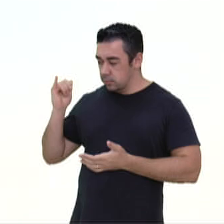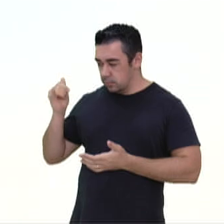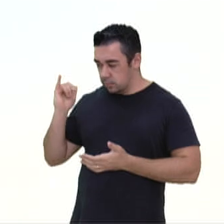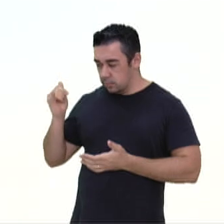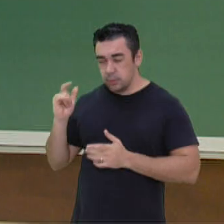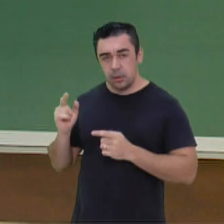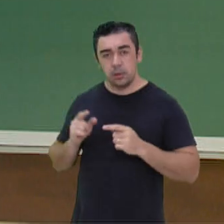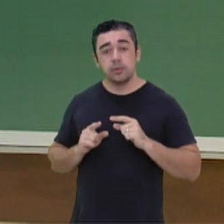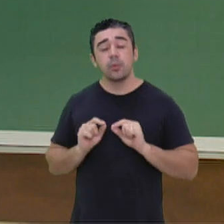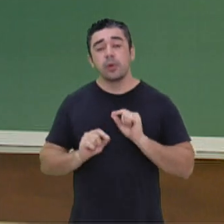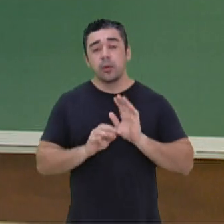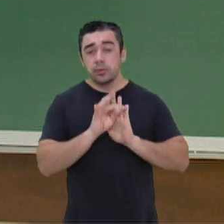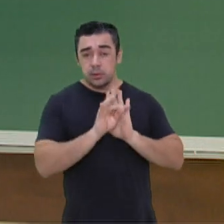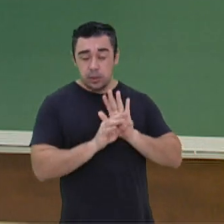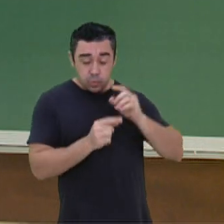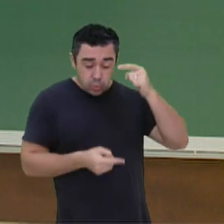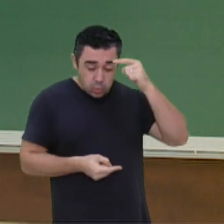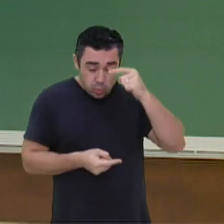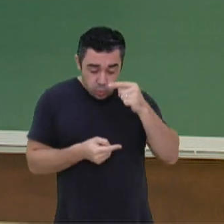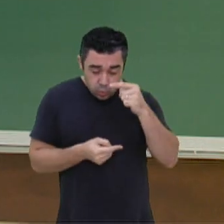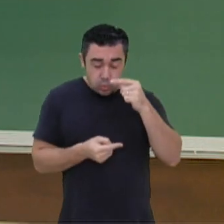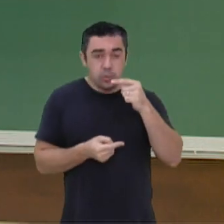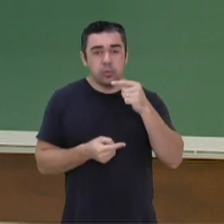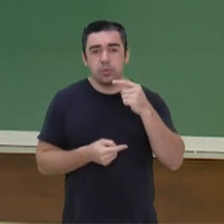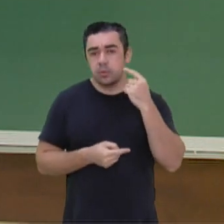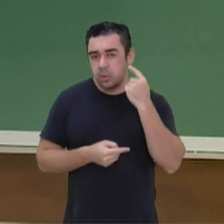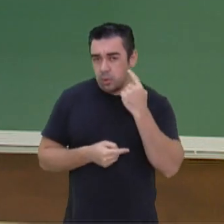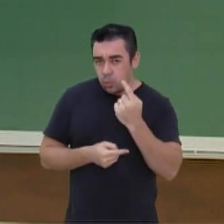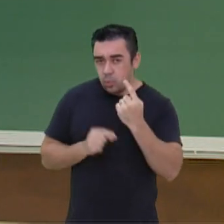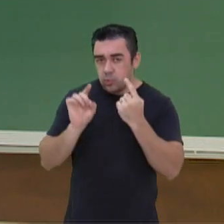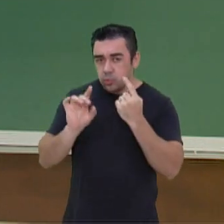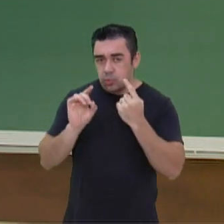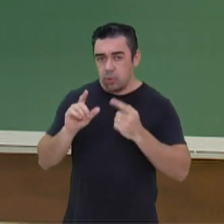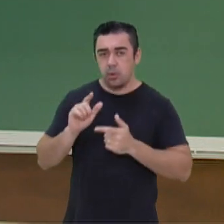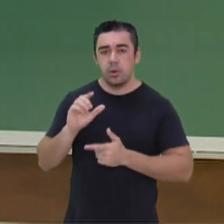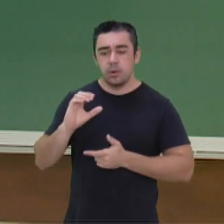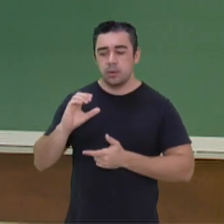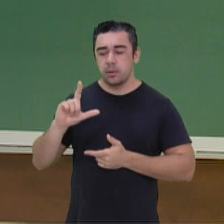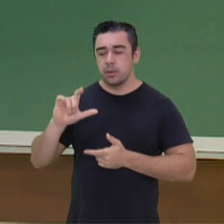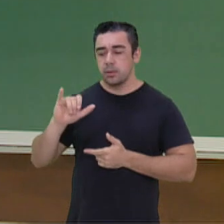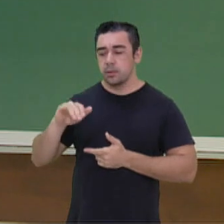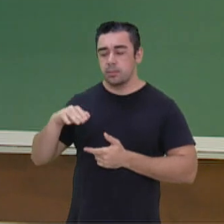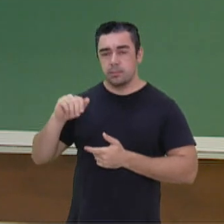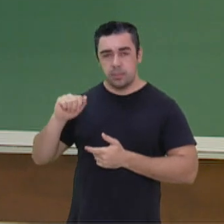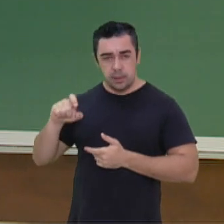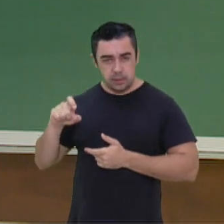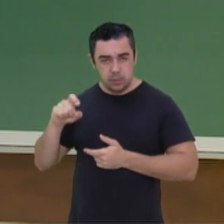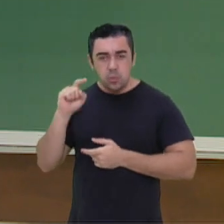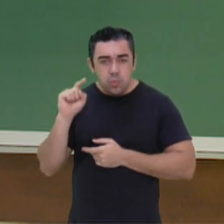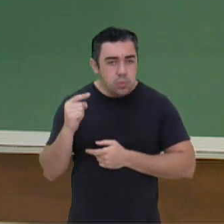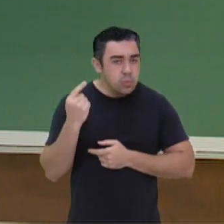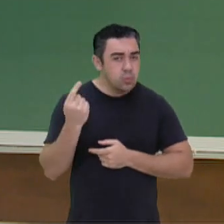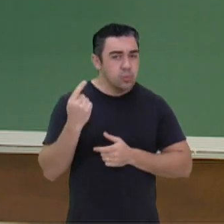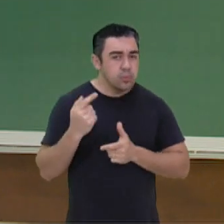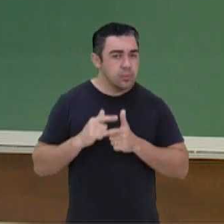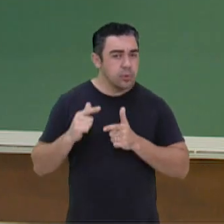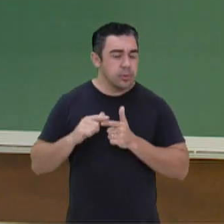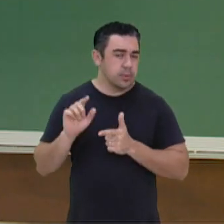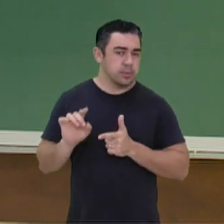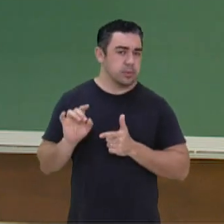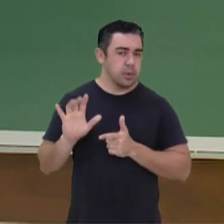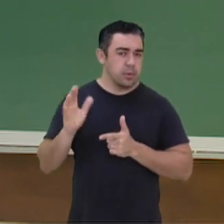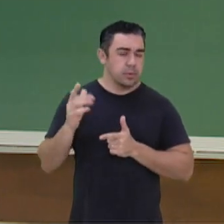curta, que tem apenas um clímax, né? Ou seja, uma situação, problema ali, mas acessível